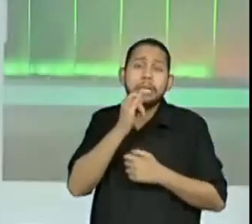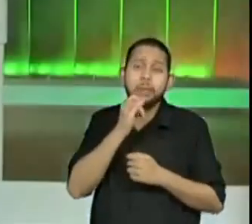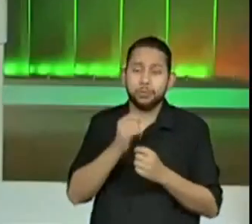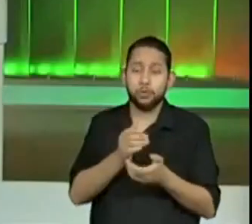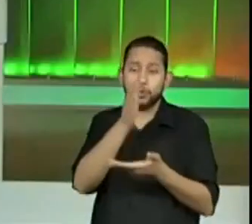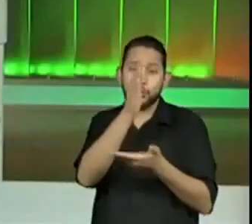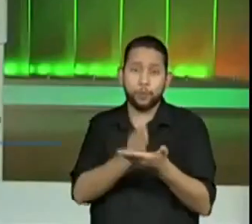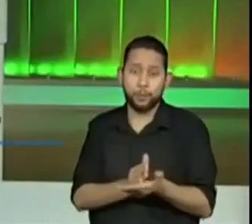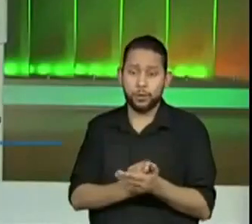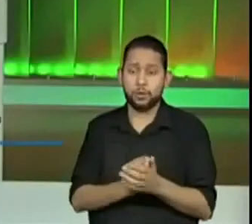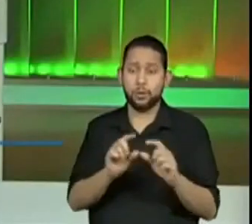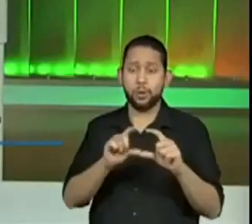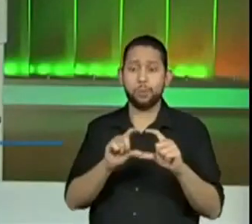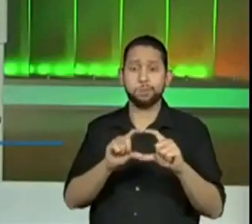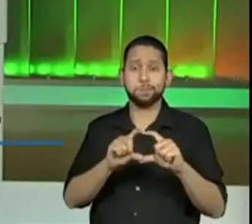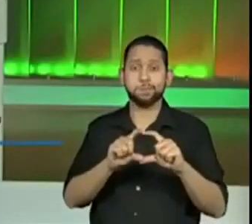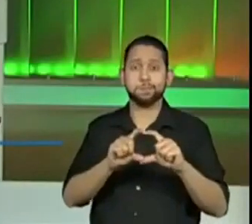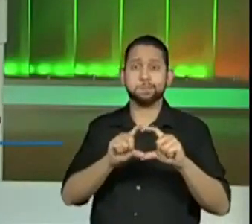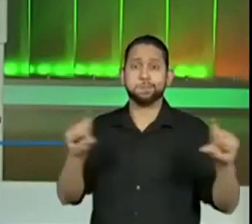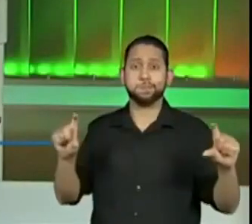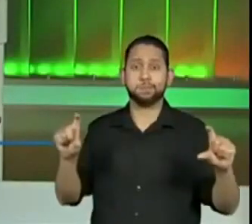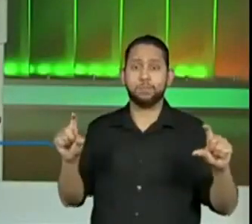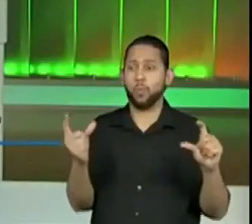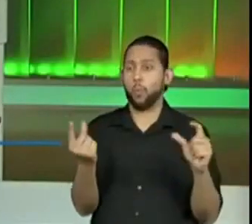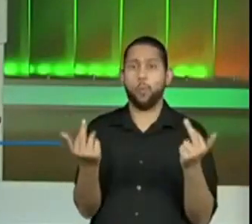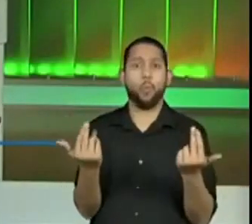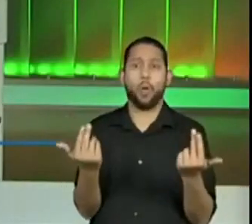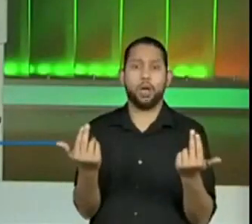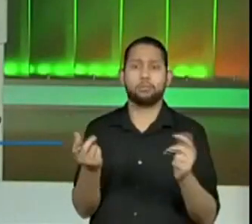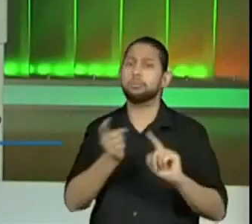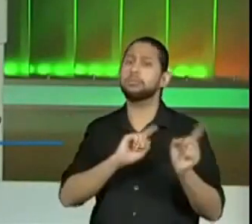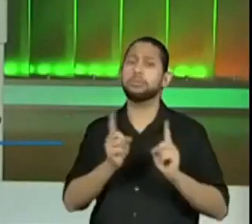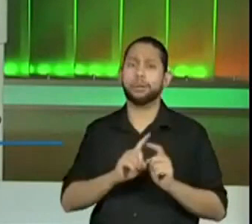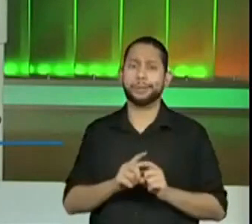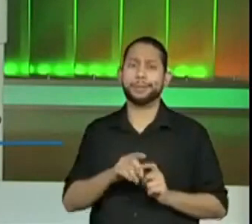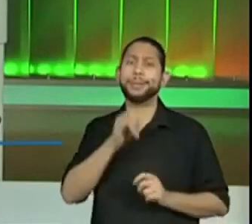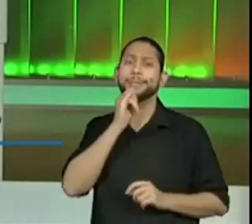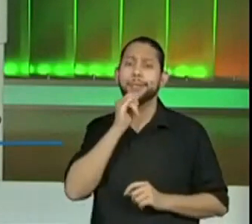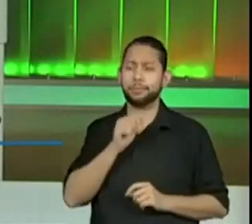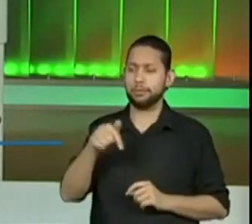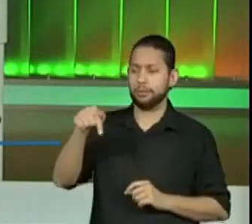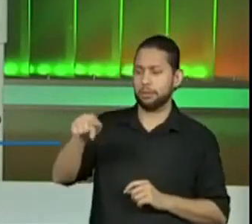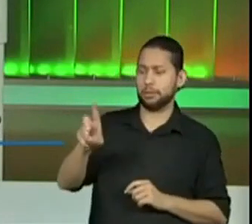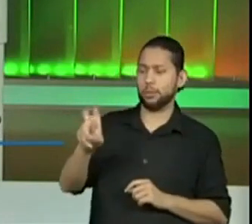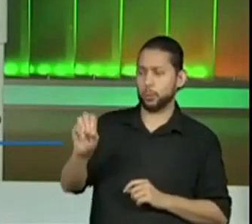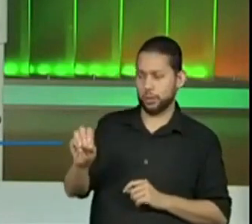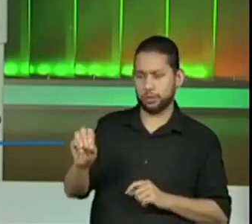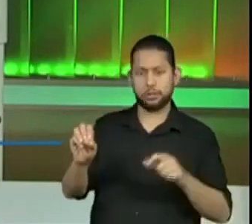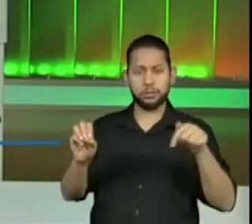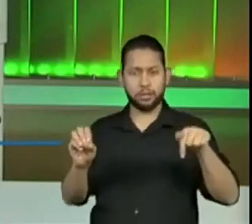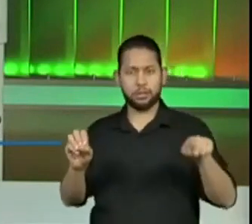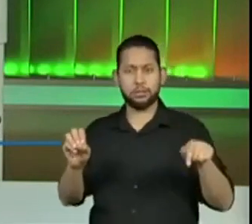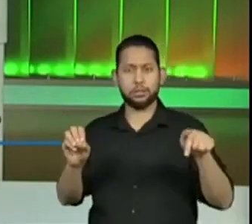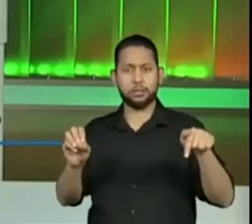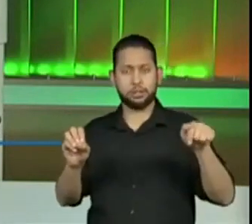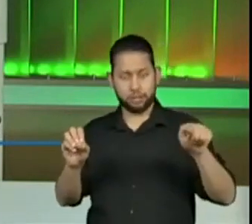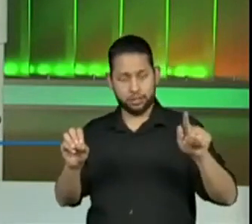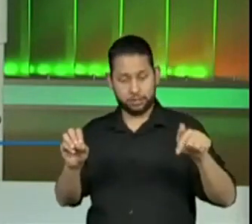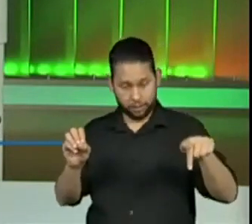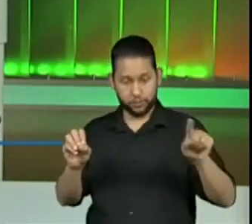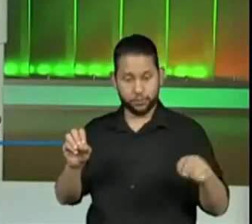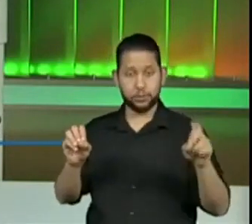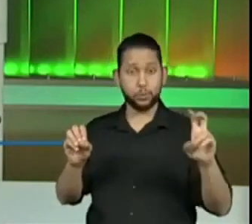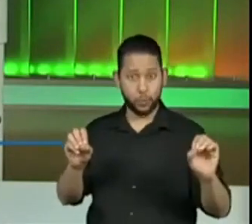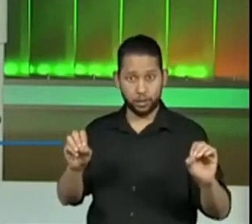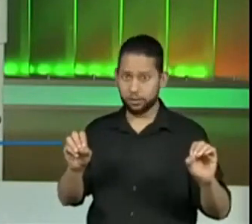isso. Eu não quero agora que cada uma das pessoas receba R 7,50. Não. Eu quero dividir os mesmos R